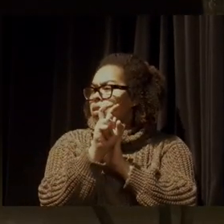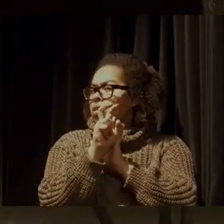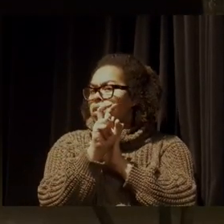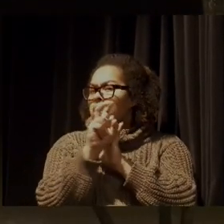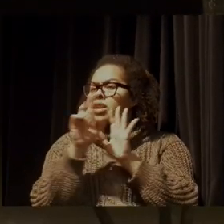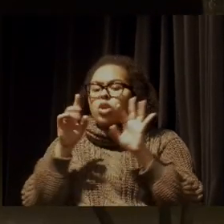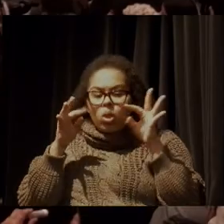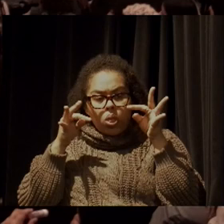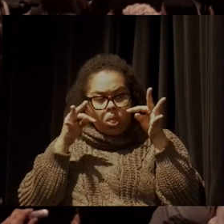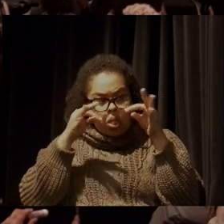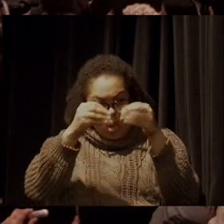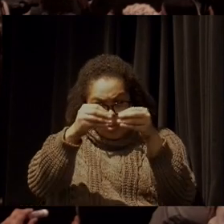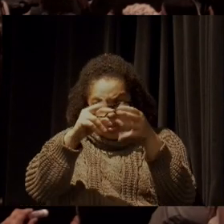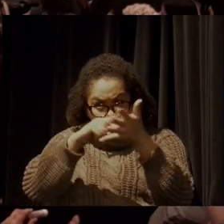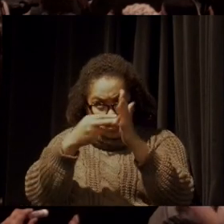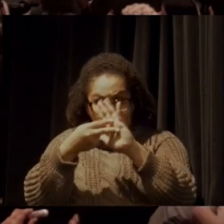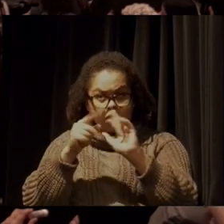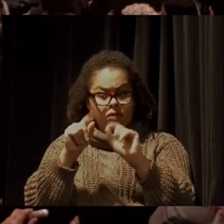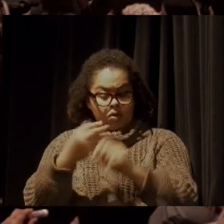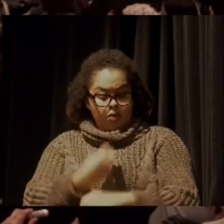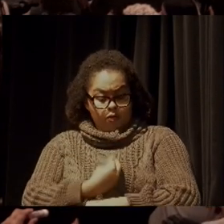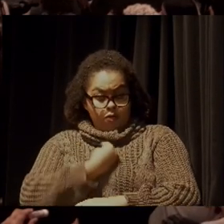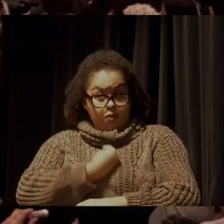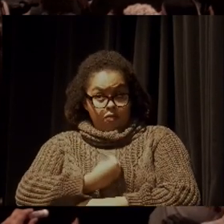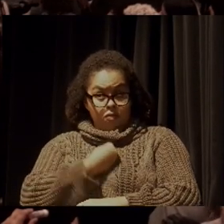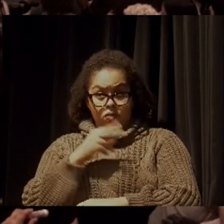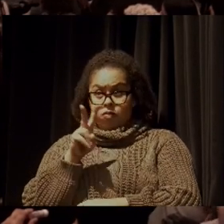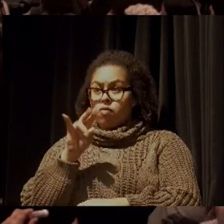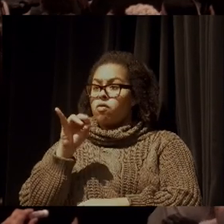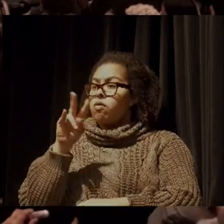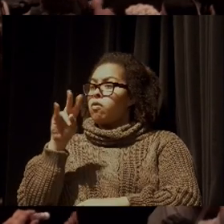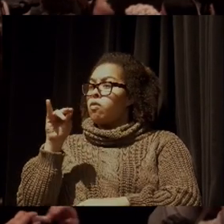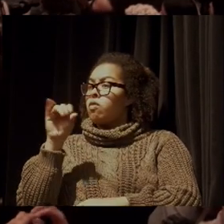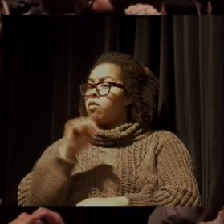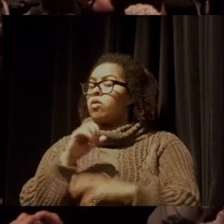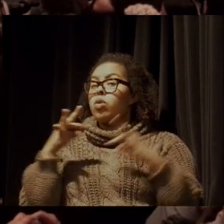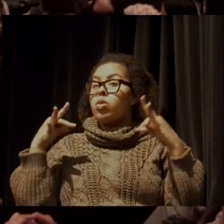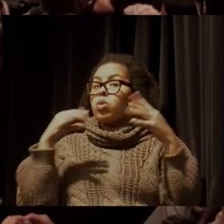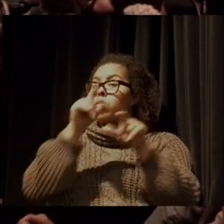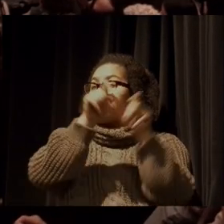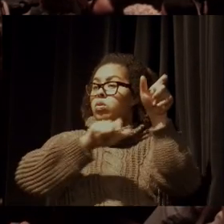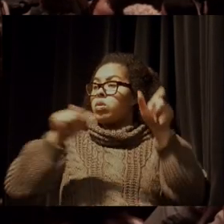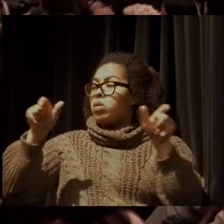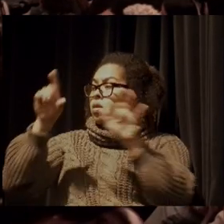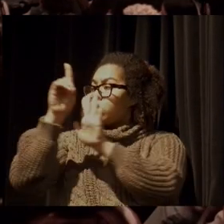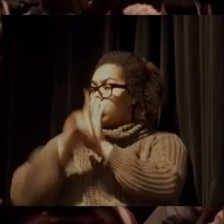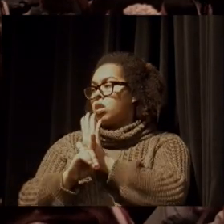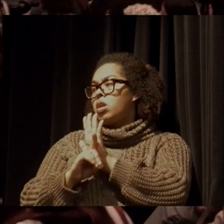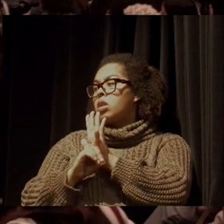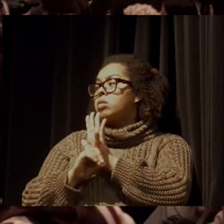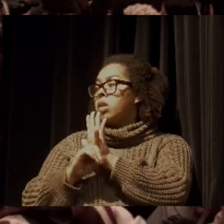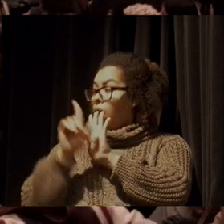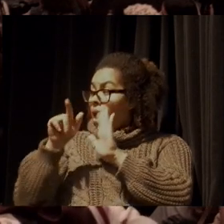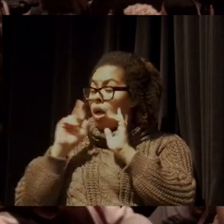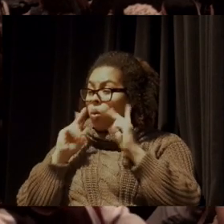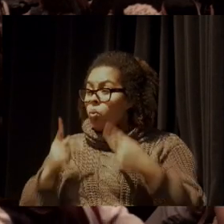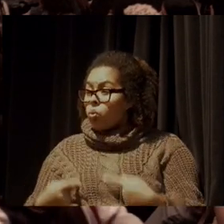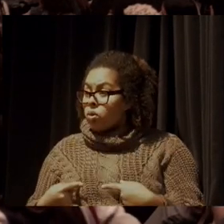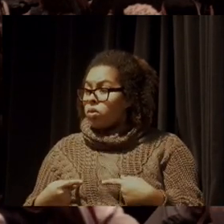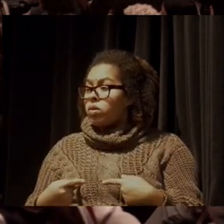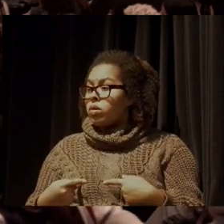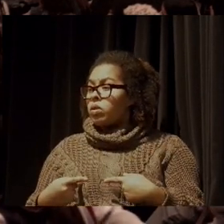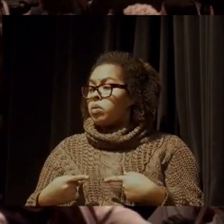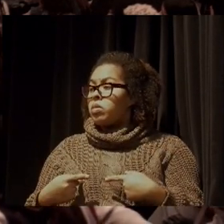seres vivos. Não está lá como um direito humano, não sou contra que esteja como direito humano, mas ele,